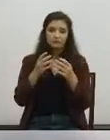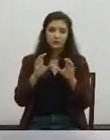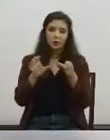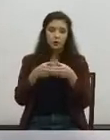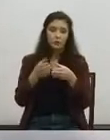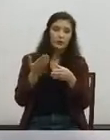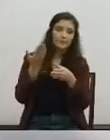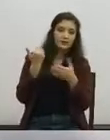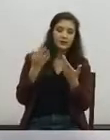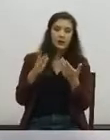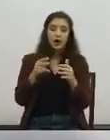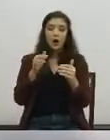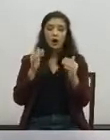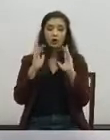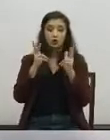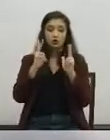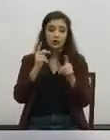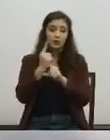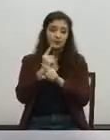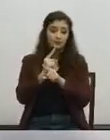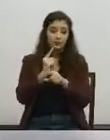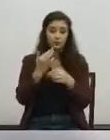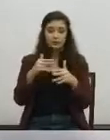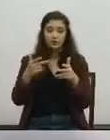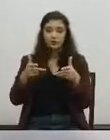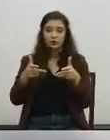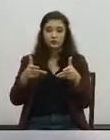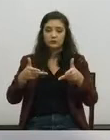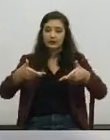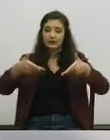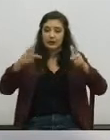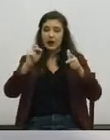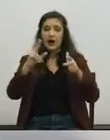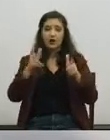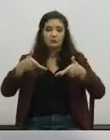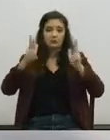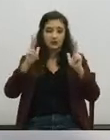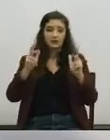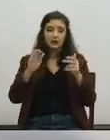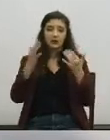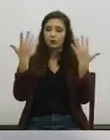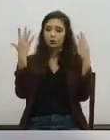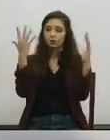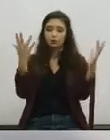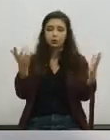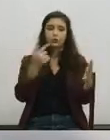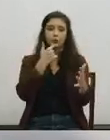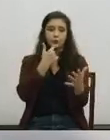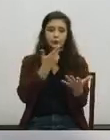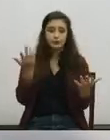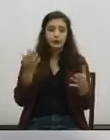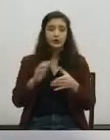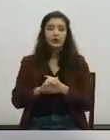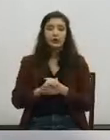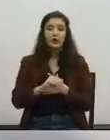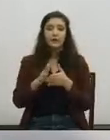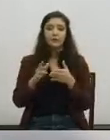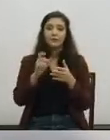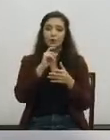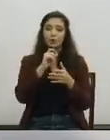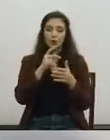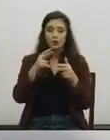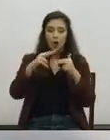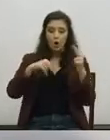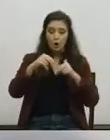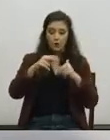autostrada, mas, apesar de tudo, com a ribeira ao ar livre e mais arborizada, podermos passar, aproveitando o que acontece agora com